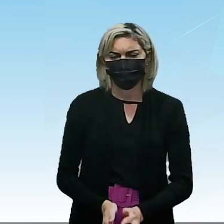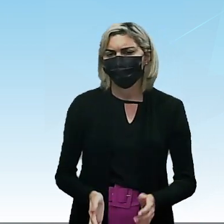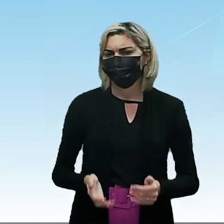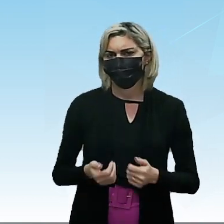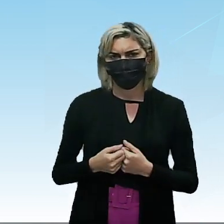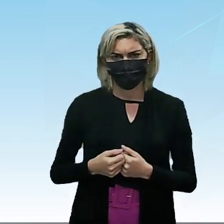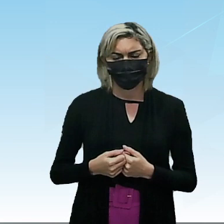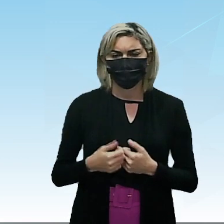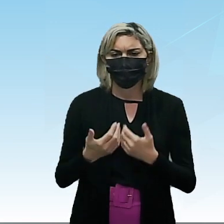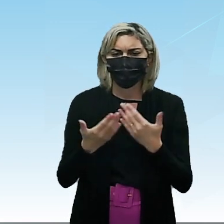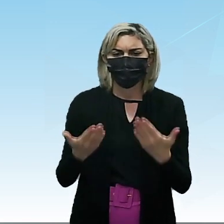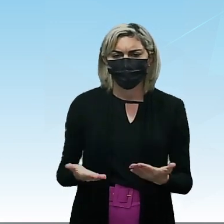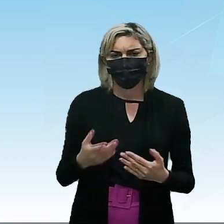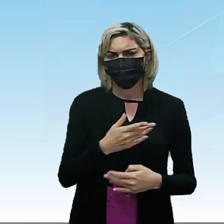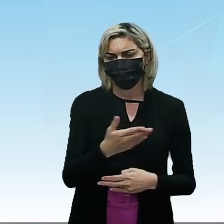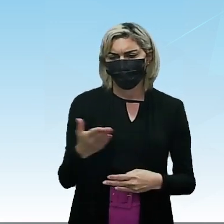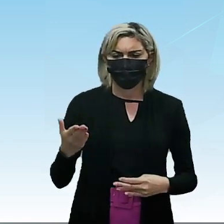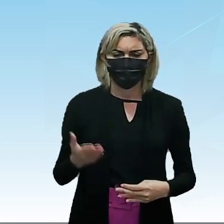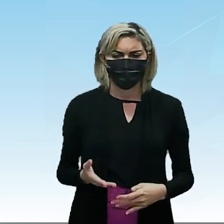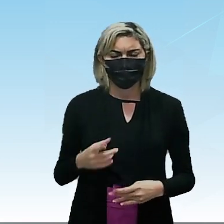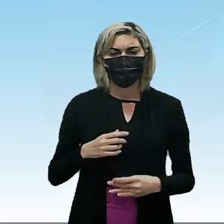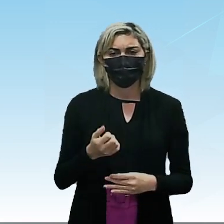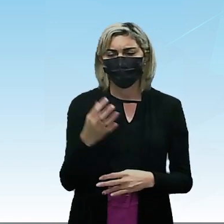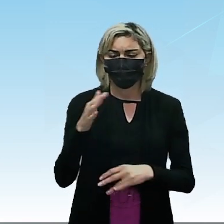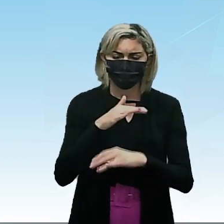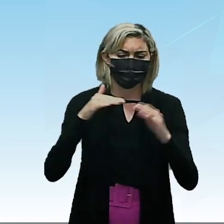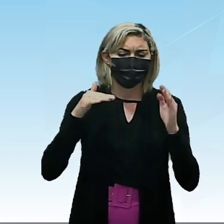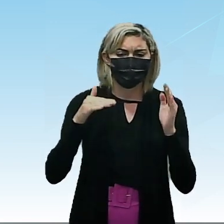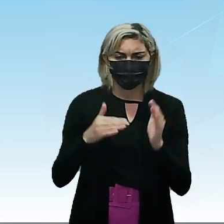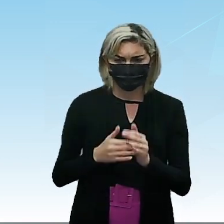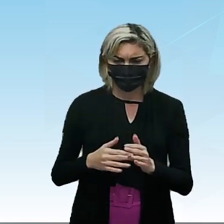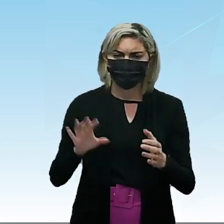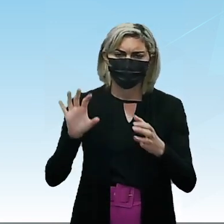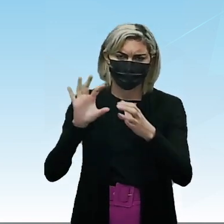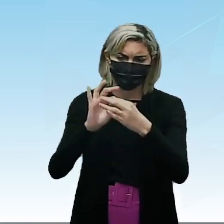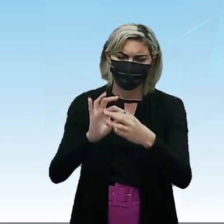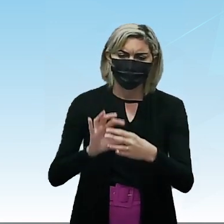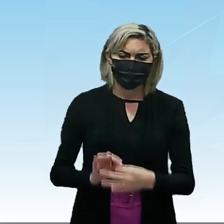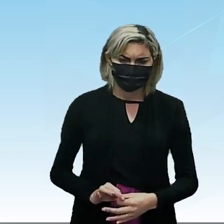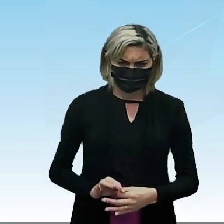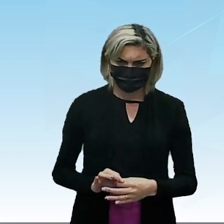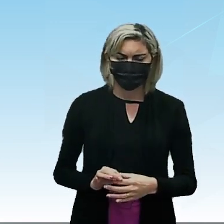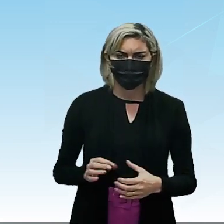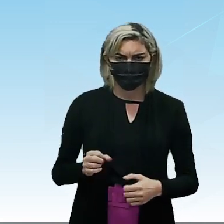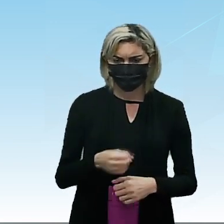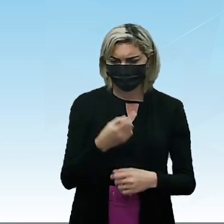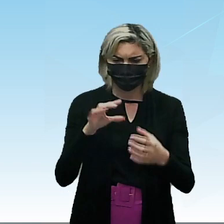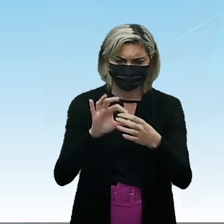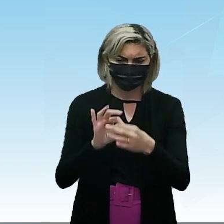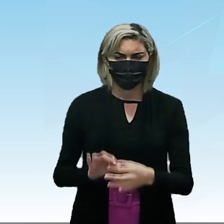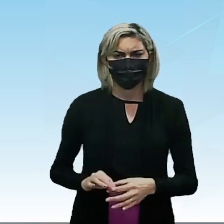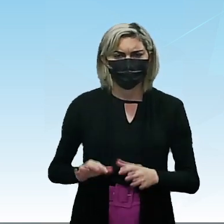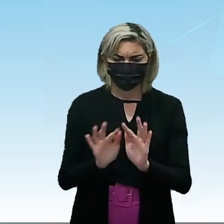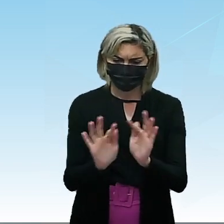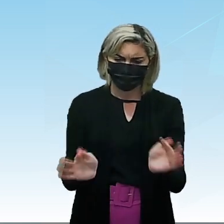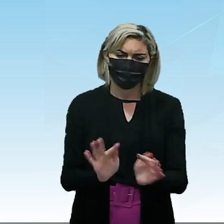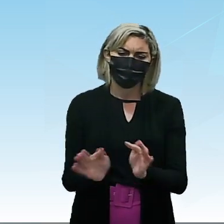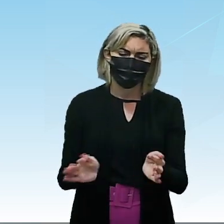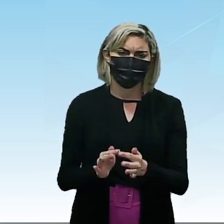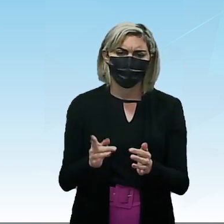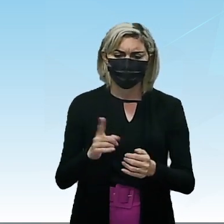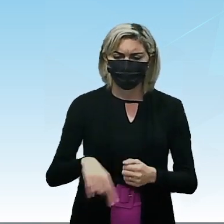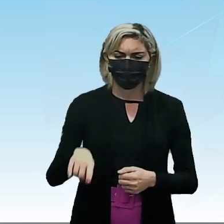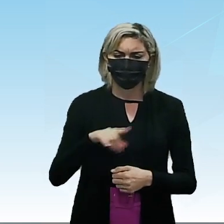Então nesse caso Quando todos os Ligantes As suas ligações São ligações Simples Nós